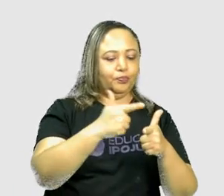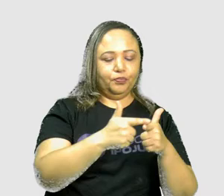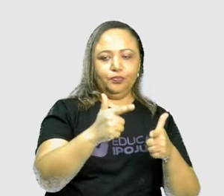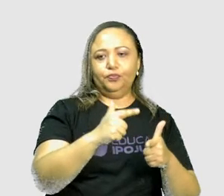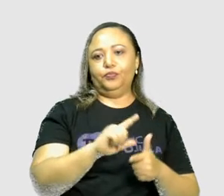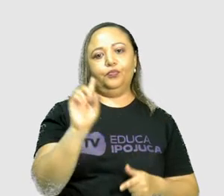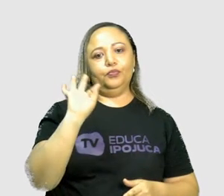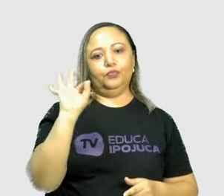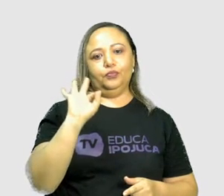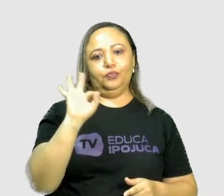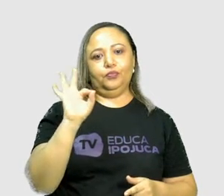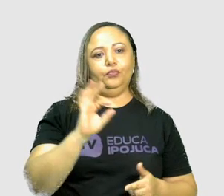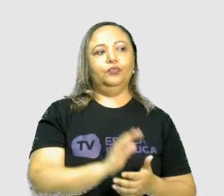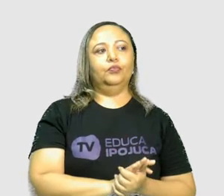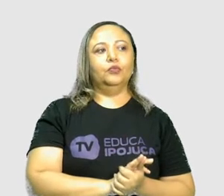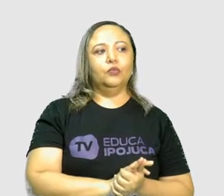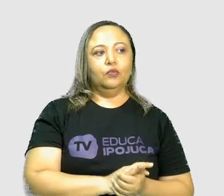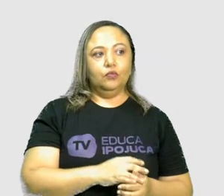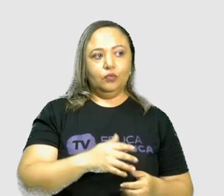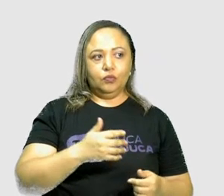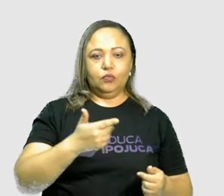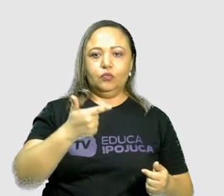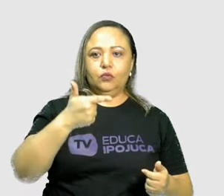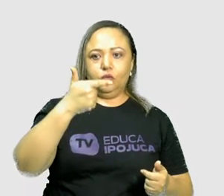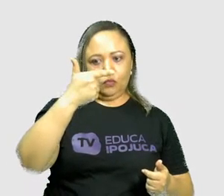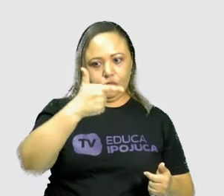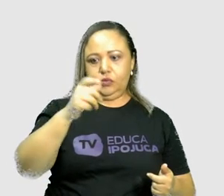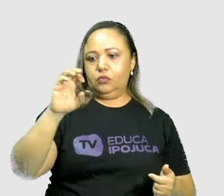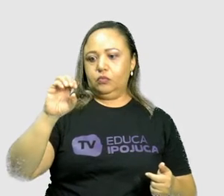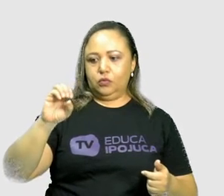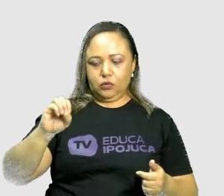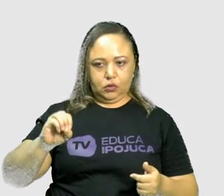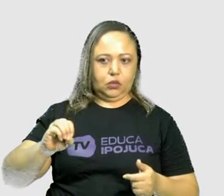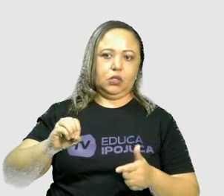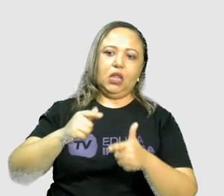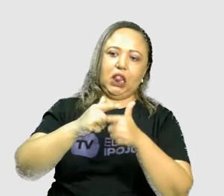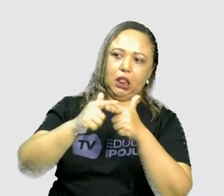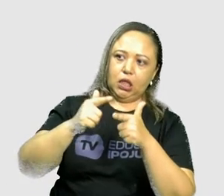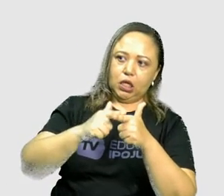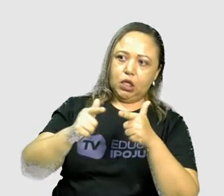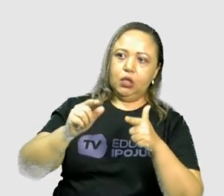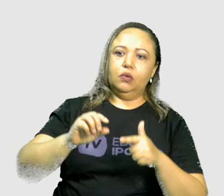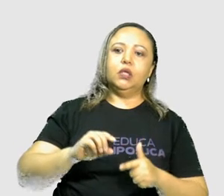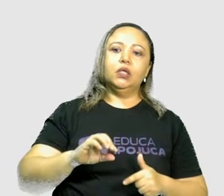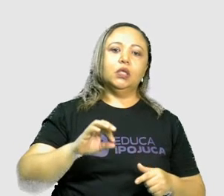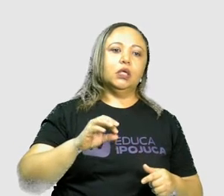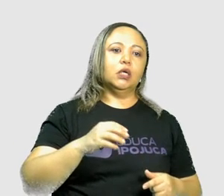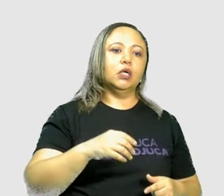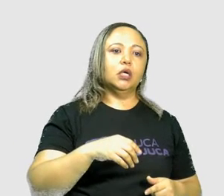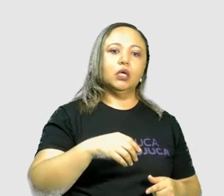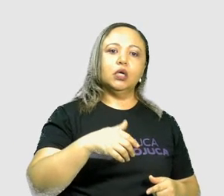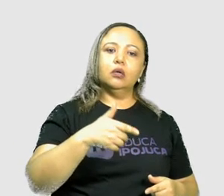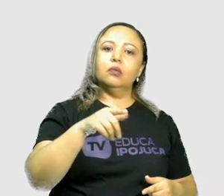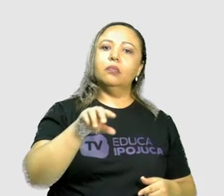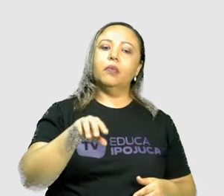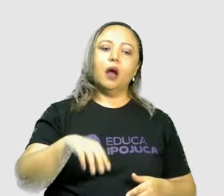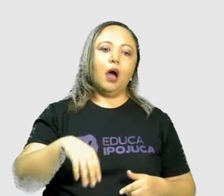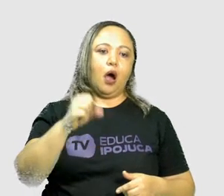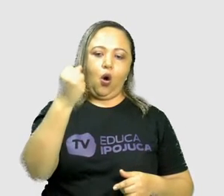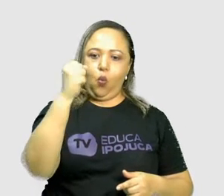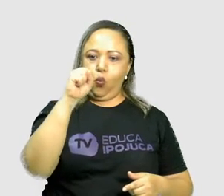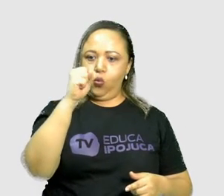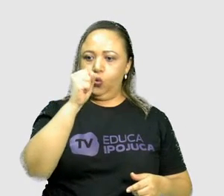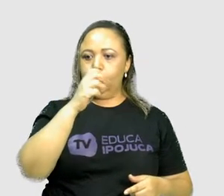exata. Se nós tivéssemos 20 bolinhas, nós não conseguiríamos dividir para 8 crianças,